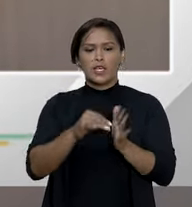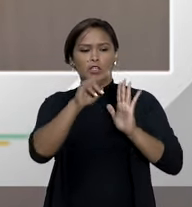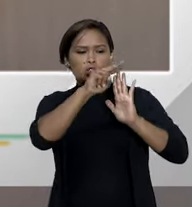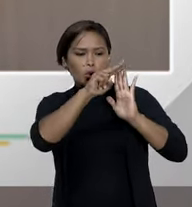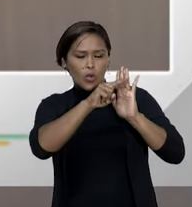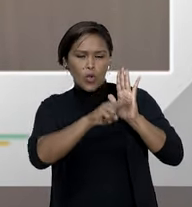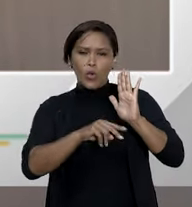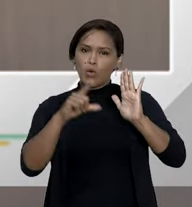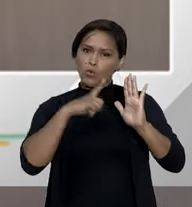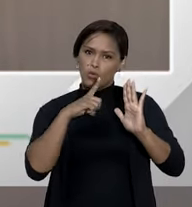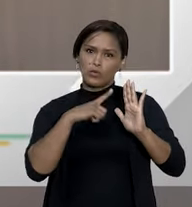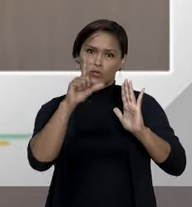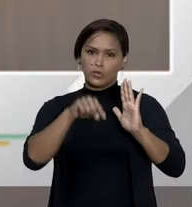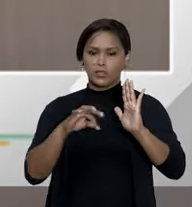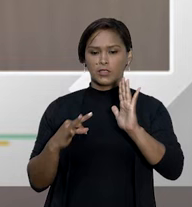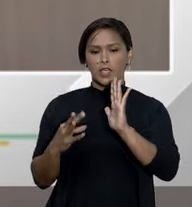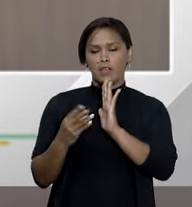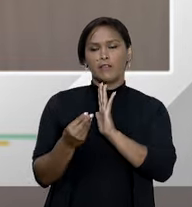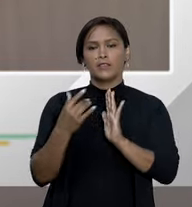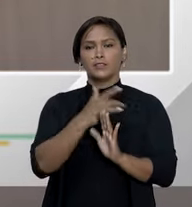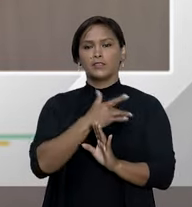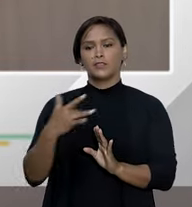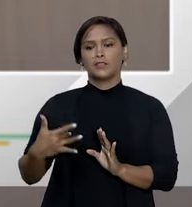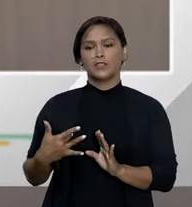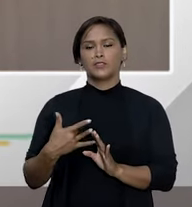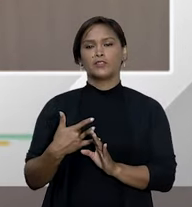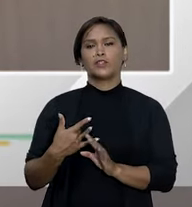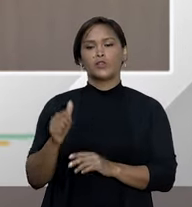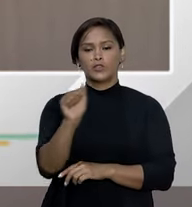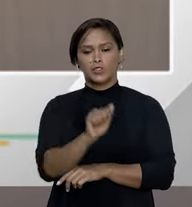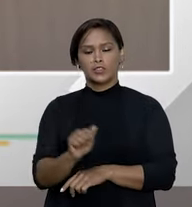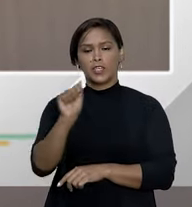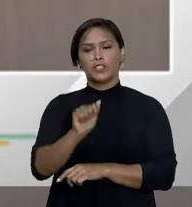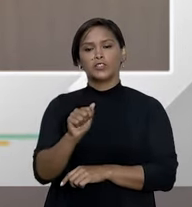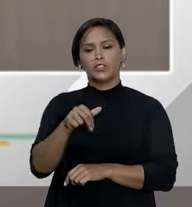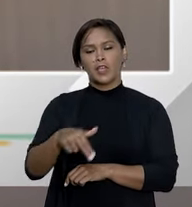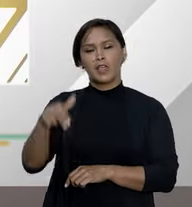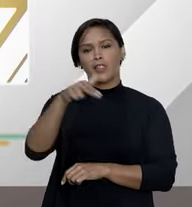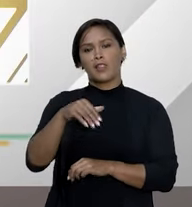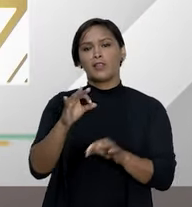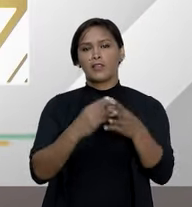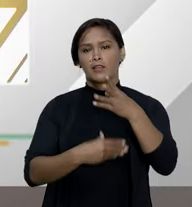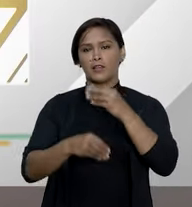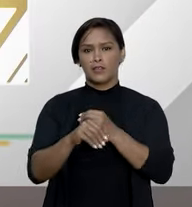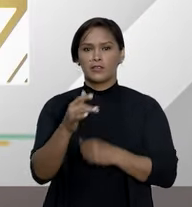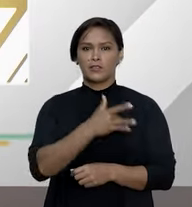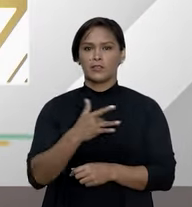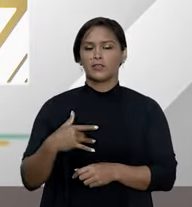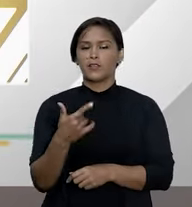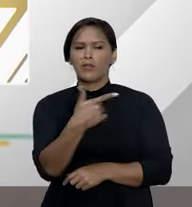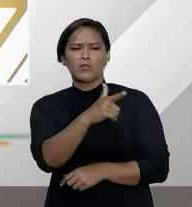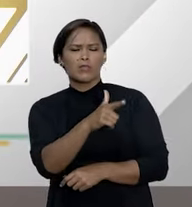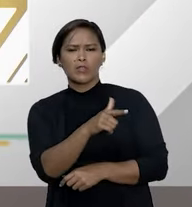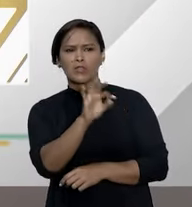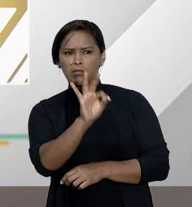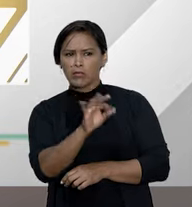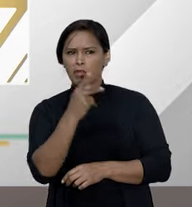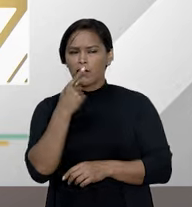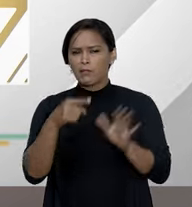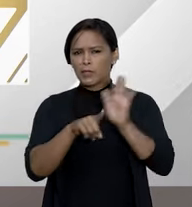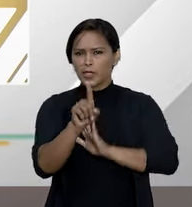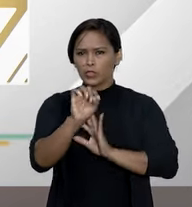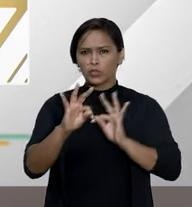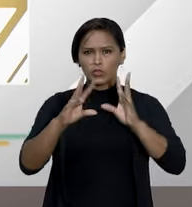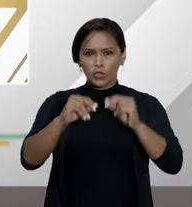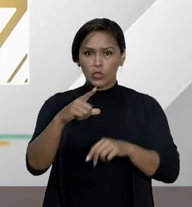procedimentos da Eventa Saúde e da Agência Nacional de Saúde suplementar. Então, não é todo tratamento que o plano